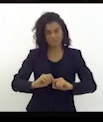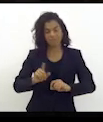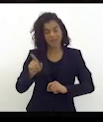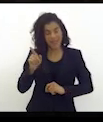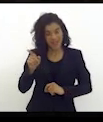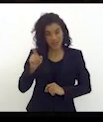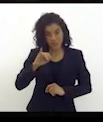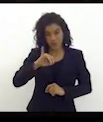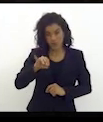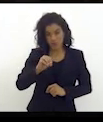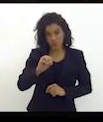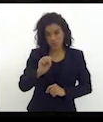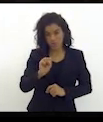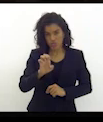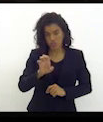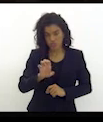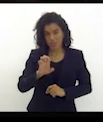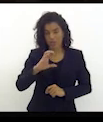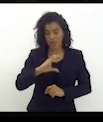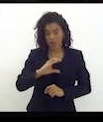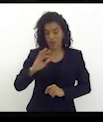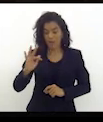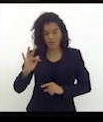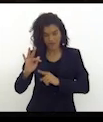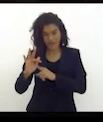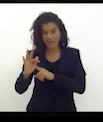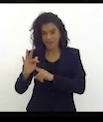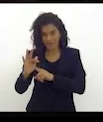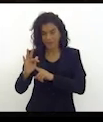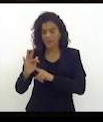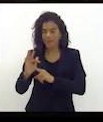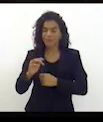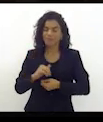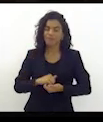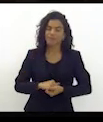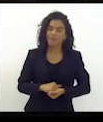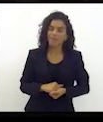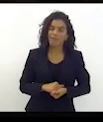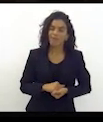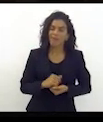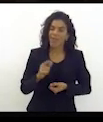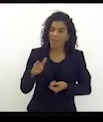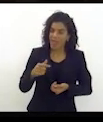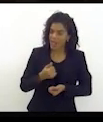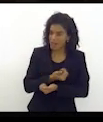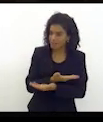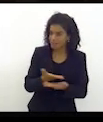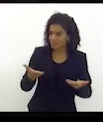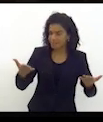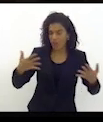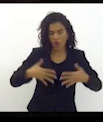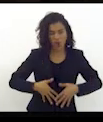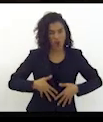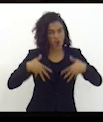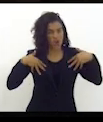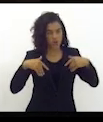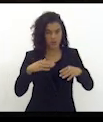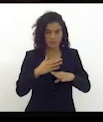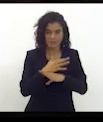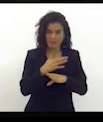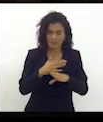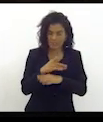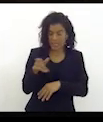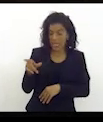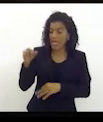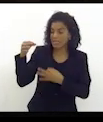Bonifácio é um cabufriense, um cabufriense que trouxe orgulho para a cidade de Cabo Frio, com seus